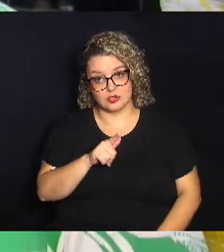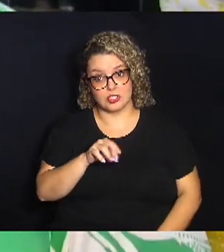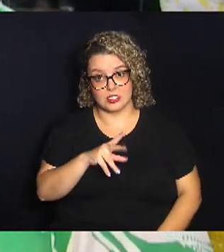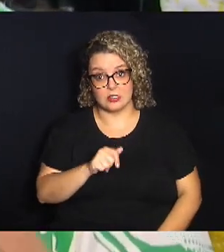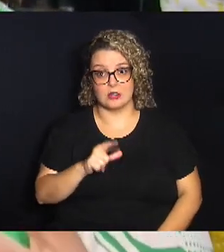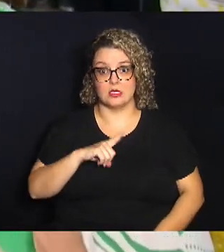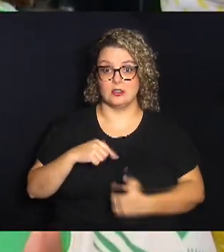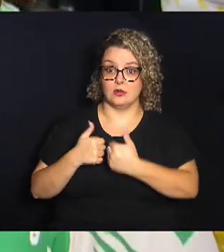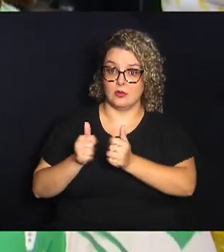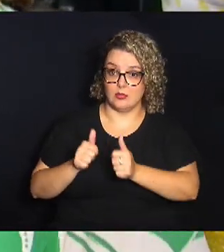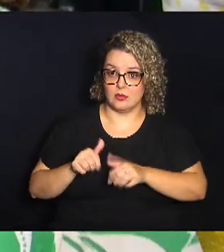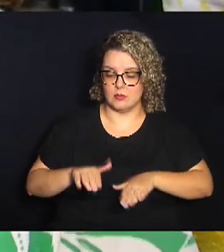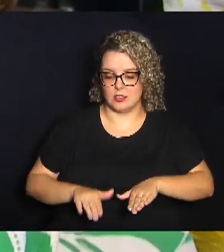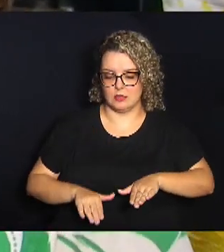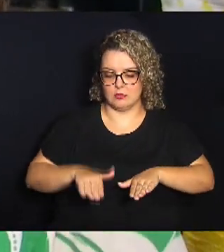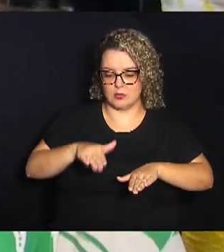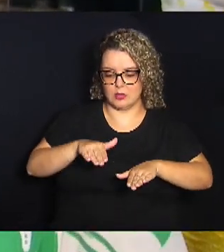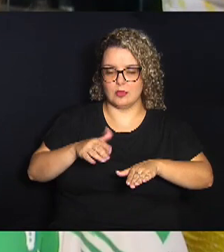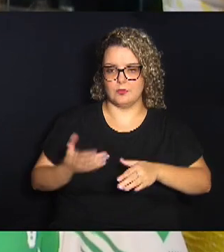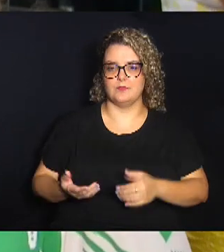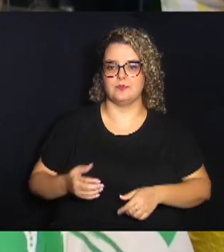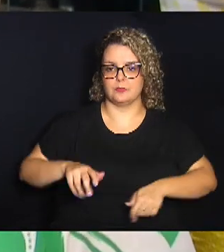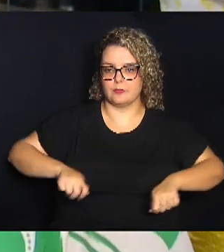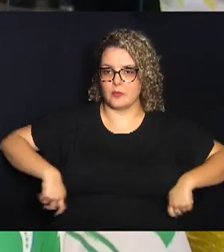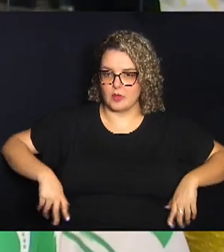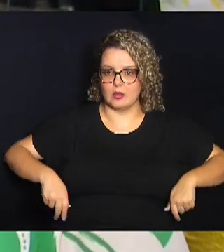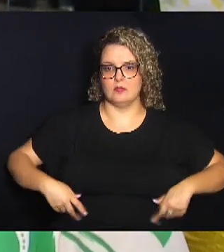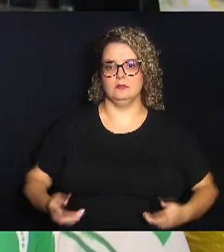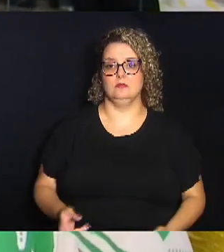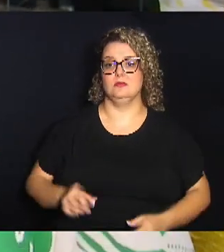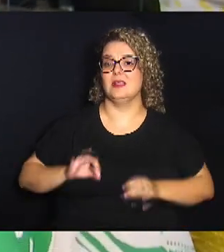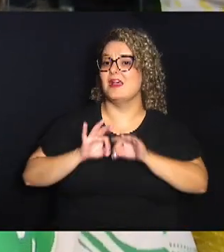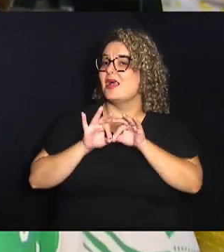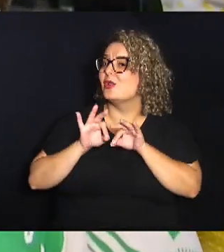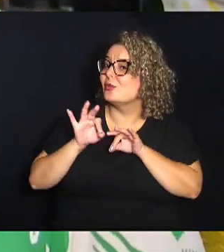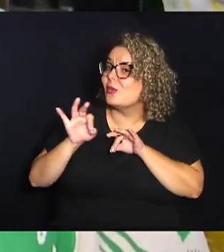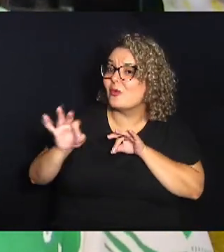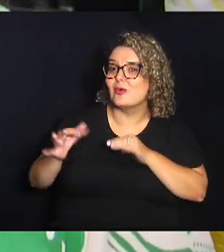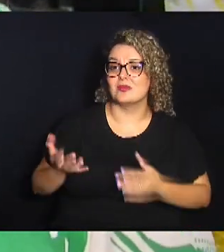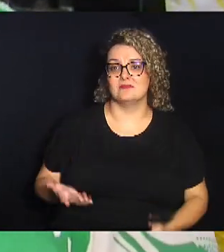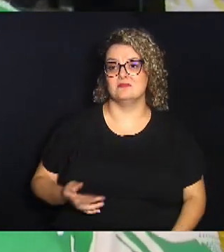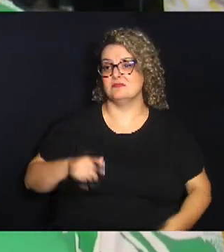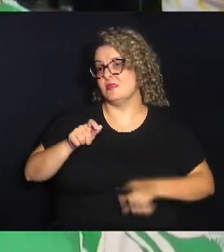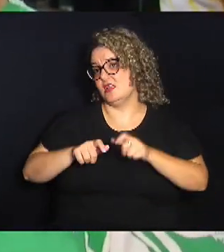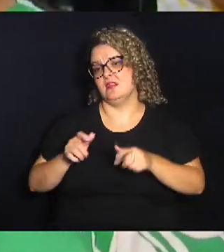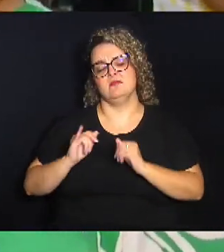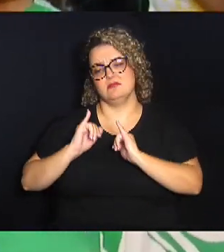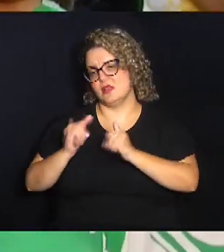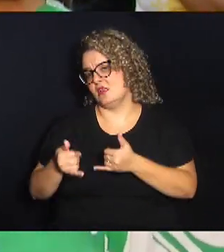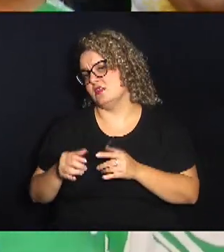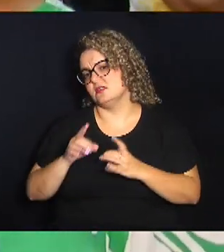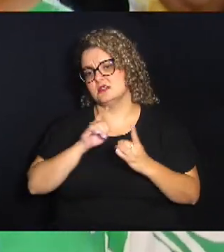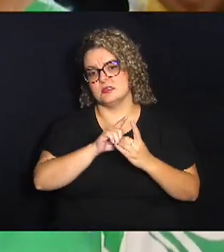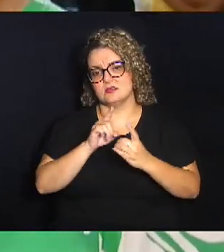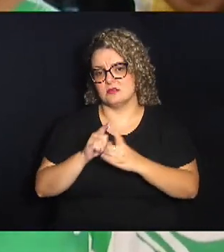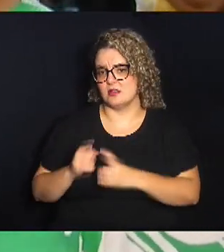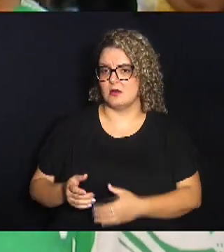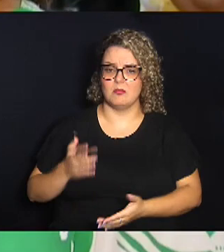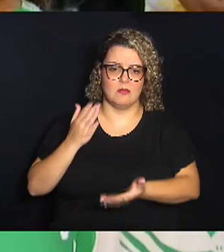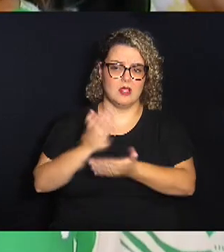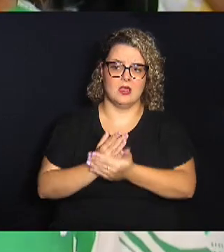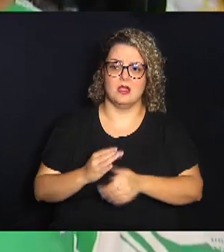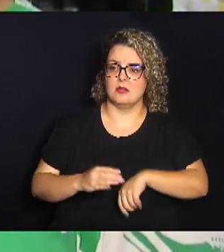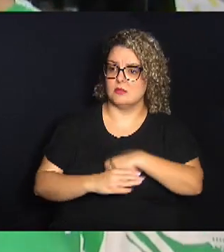ônibus com plataforma, os cadeirantes, tudo, mas é muito longe. Então as pessoas deixam de ir em atendimentos, deixam de fazer as